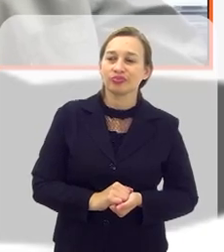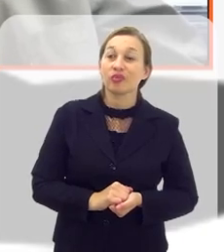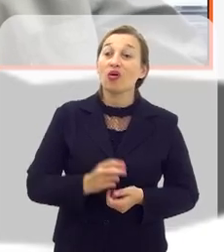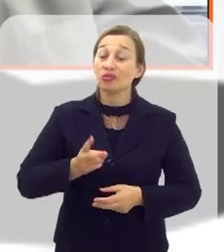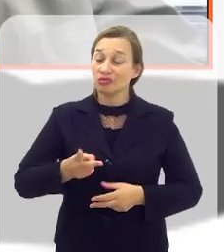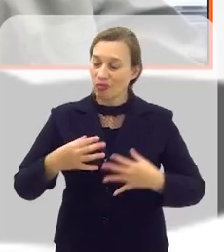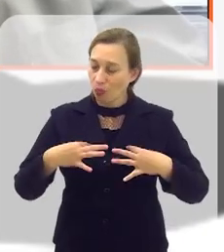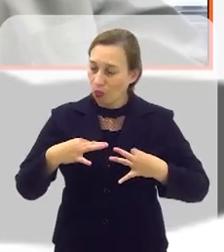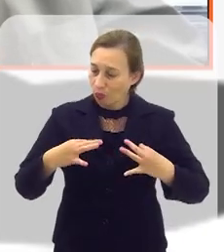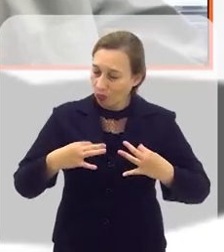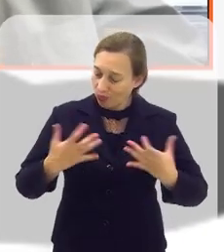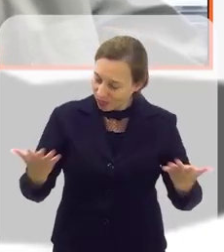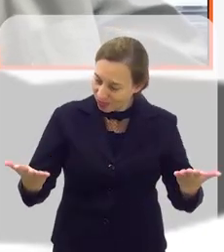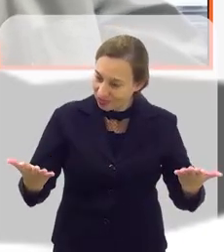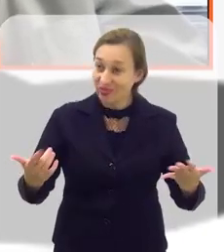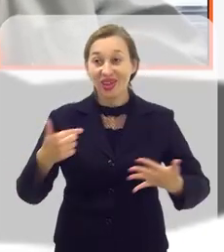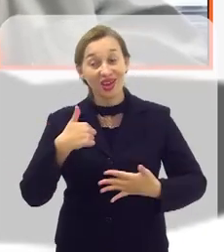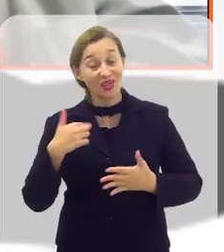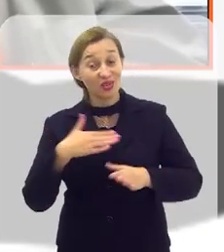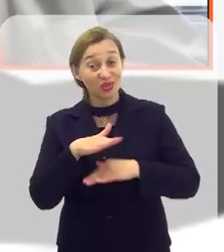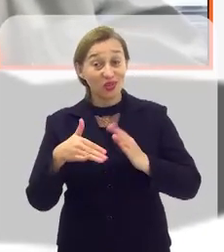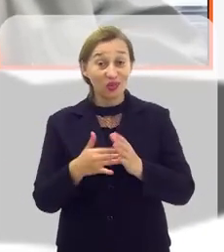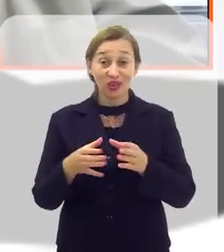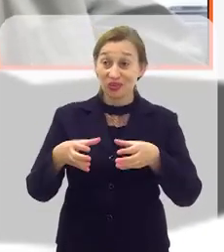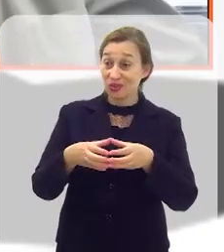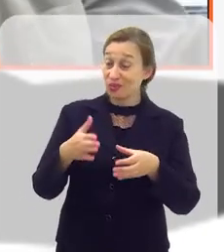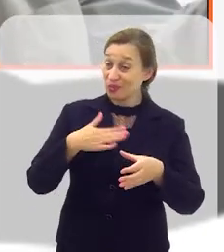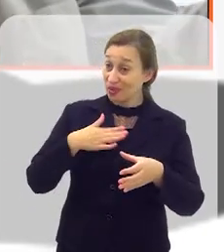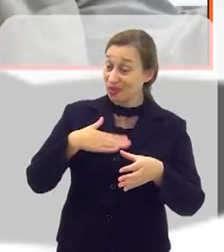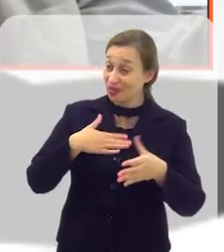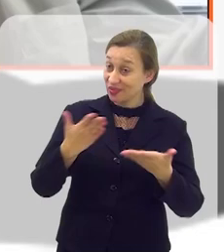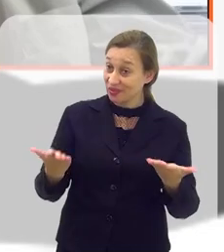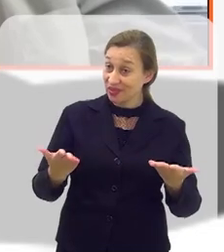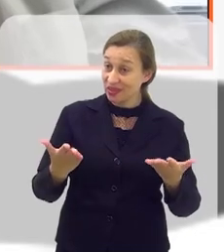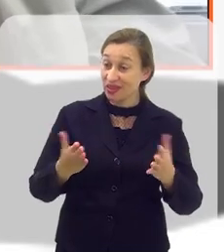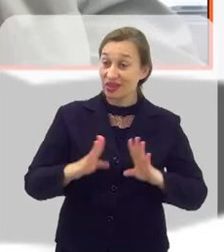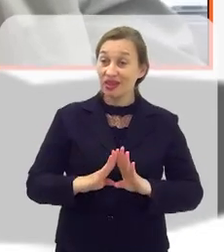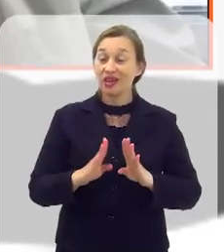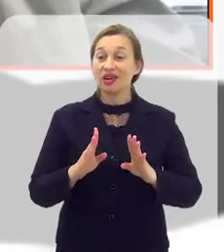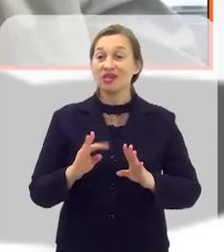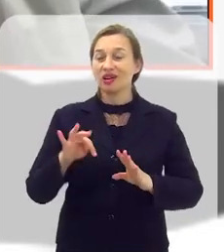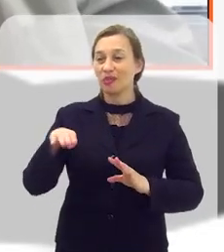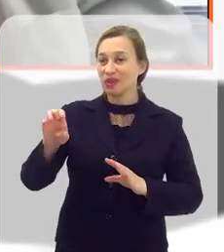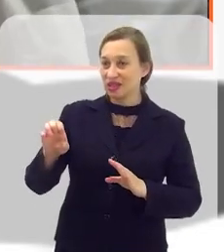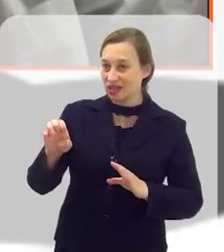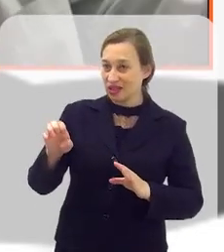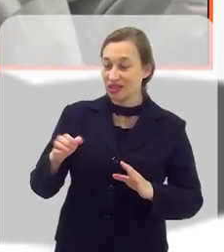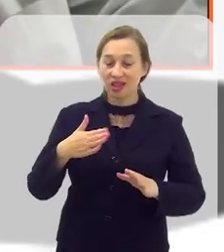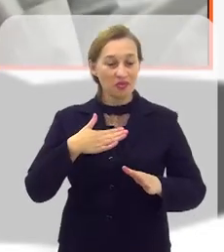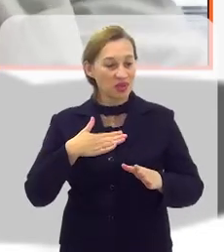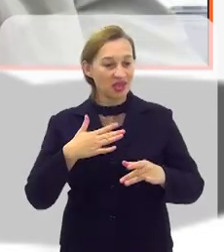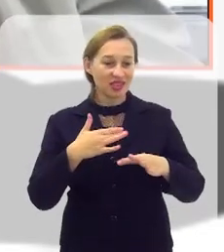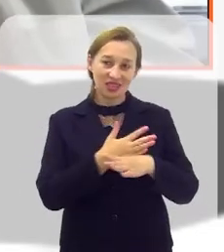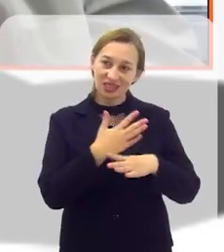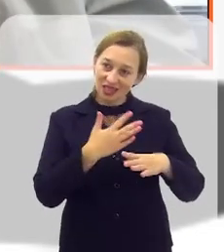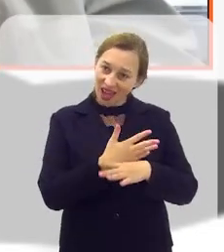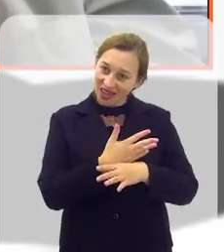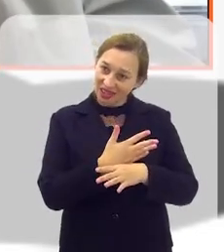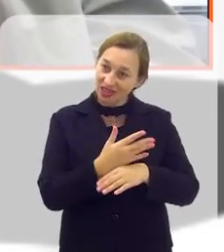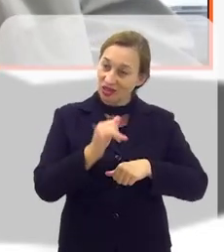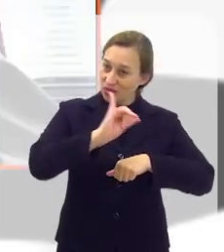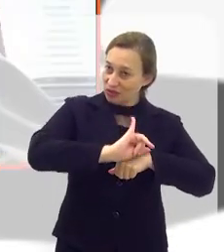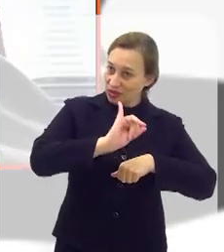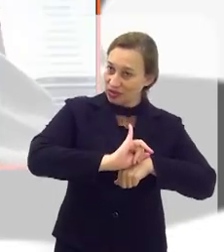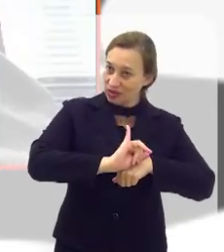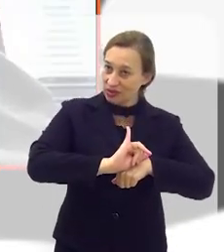Estou sempre à disposição, eu e toda a nossa equipe. Eu abri um gabinete regional na minha cidade, Natal, que é a